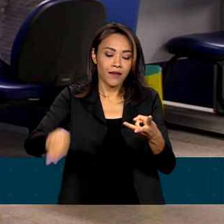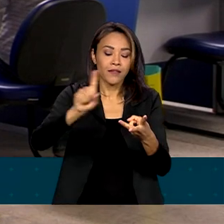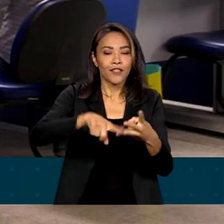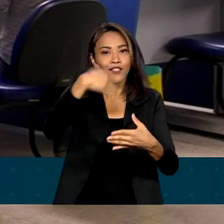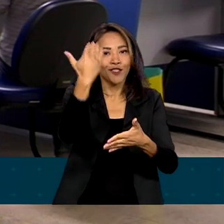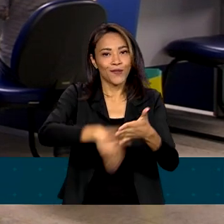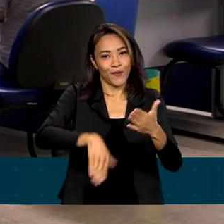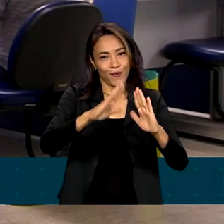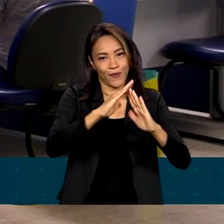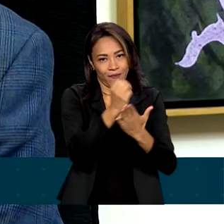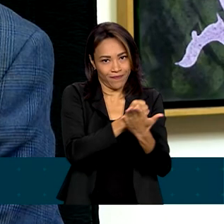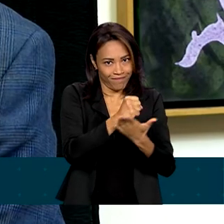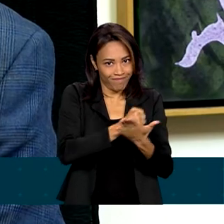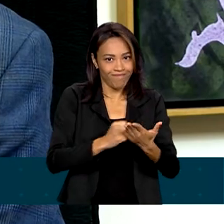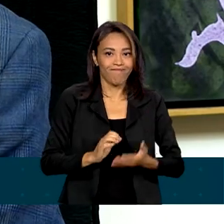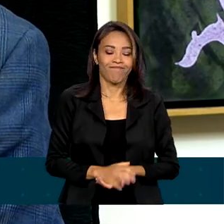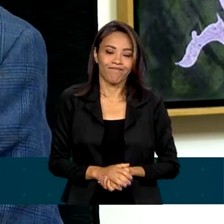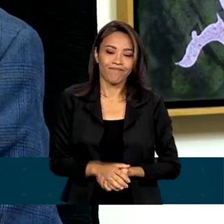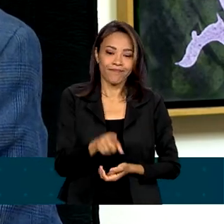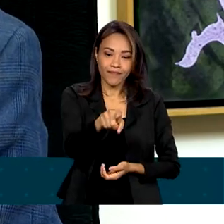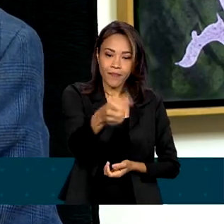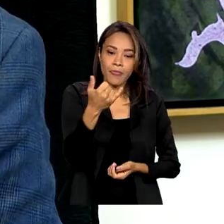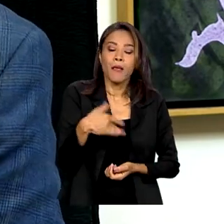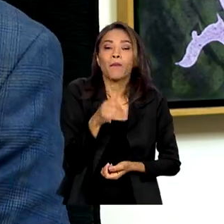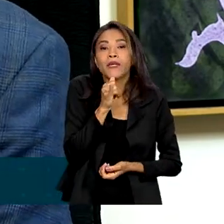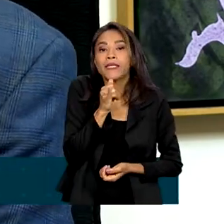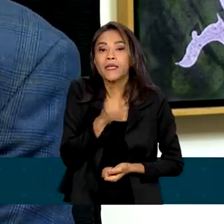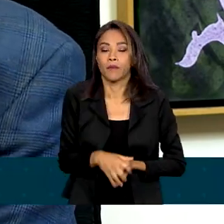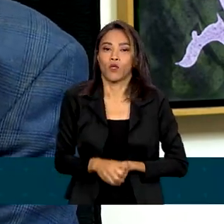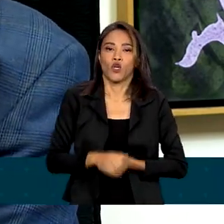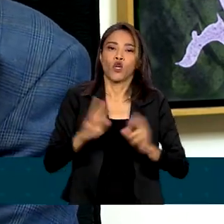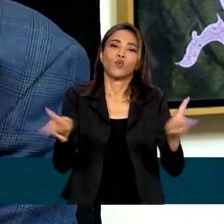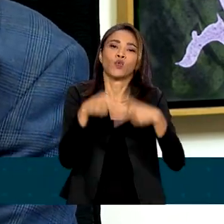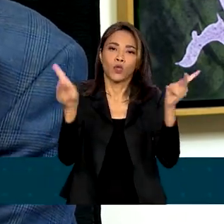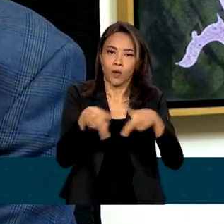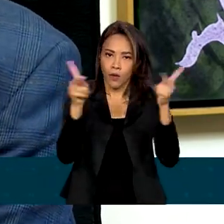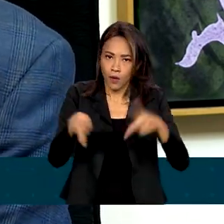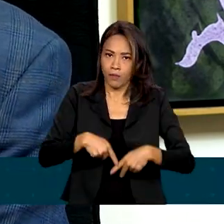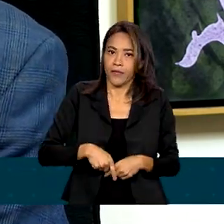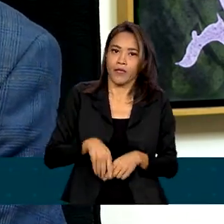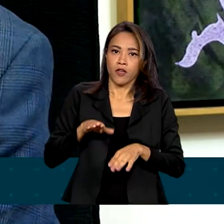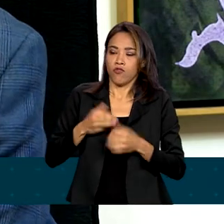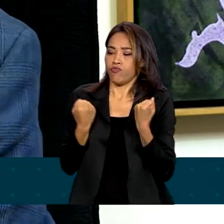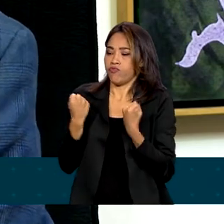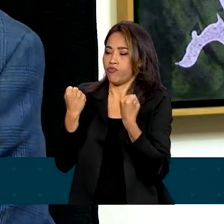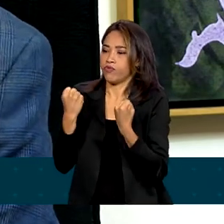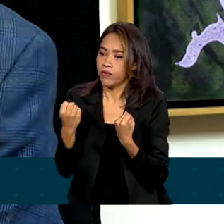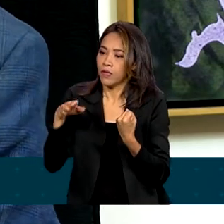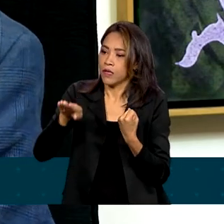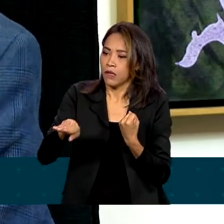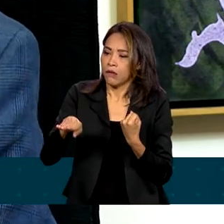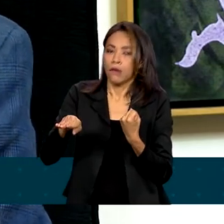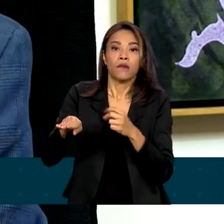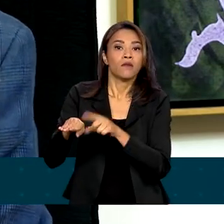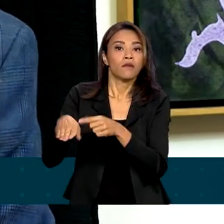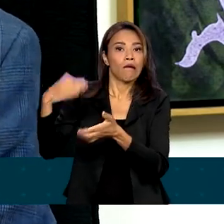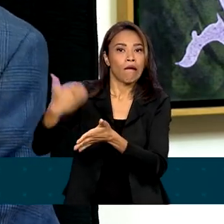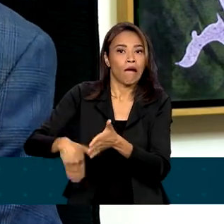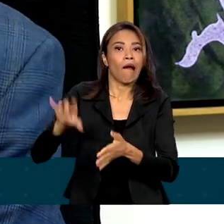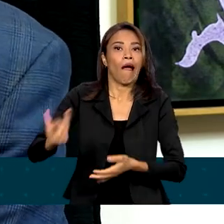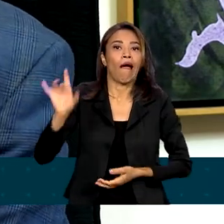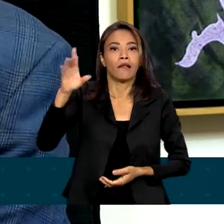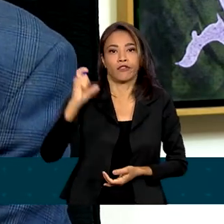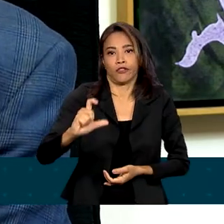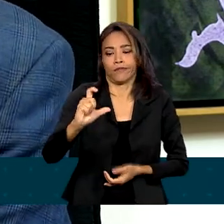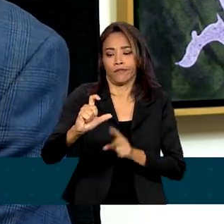desconto em farmácias. Por exemplo, estacionamento e shopping, tem lugar deficiente, porque aquele cartãozinho não precisa ter em cada estado um